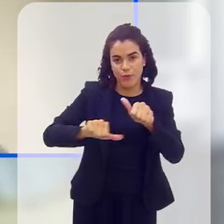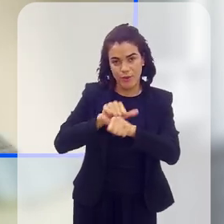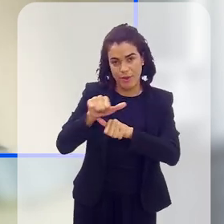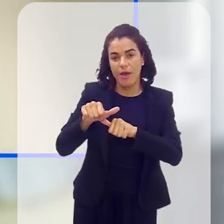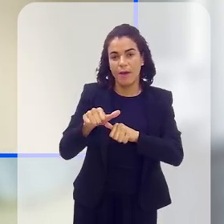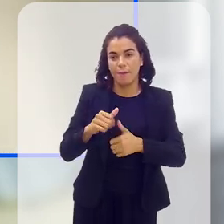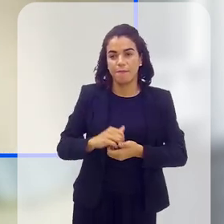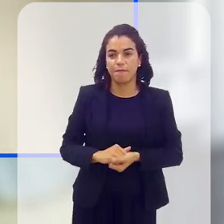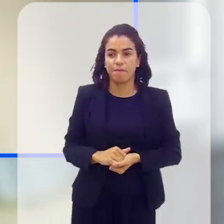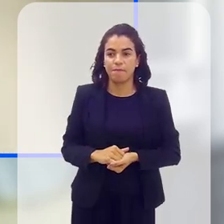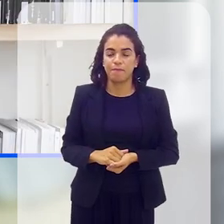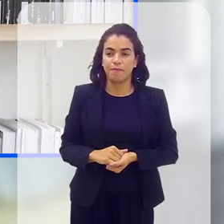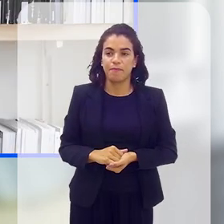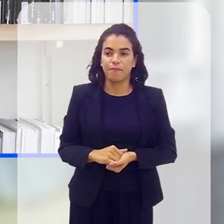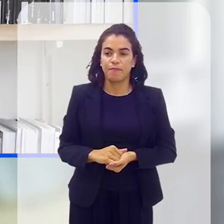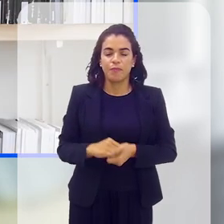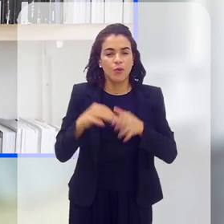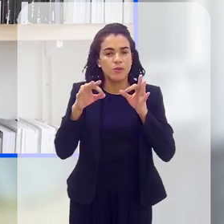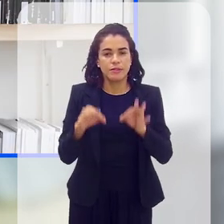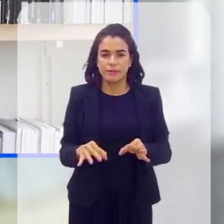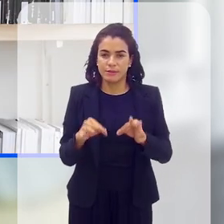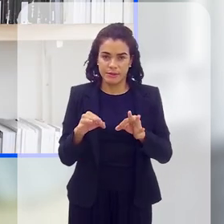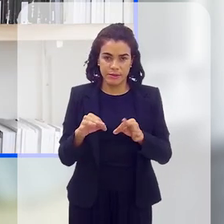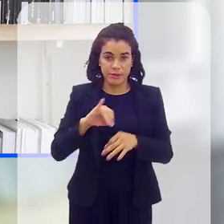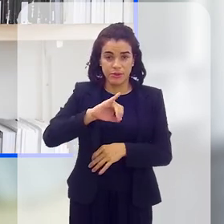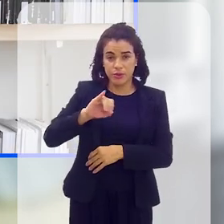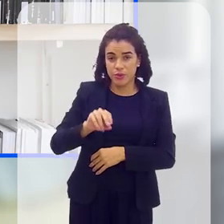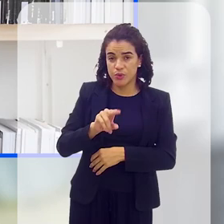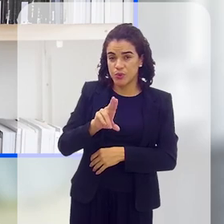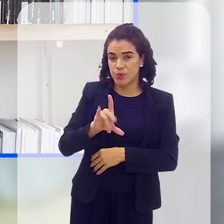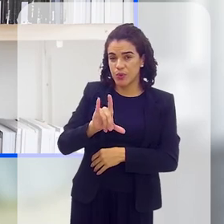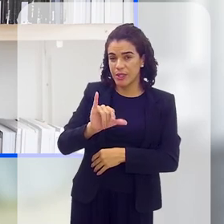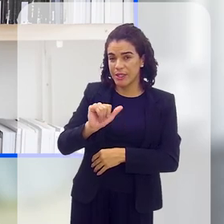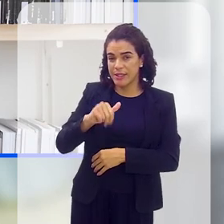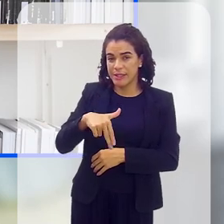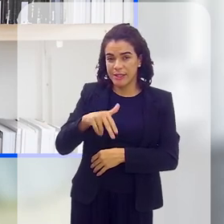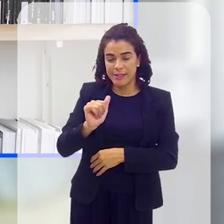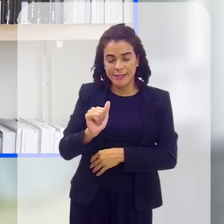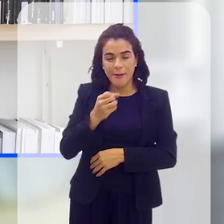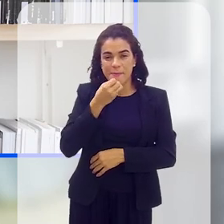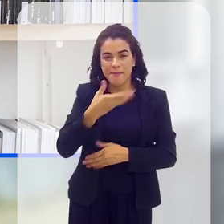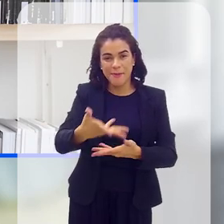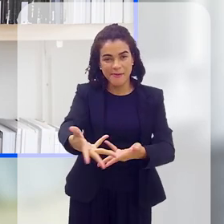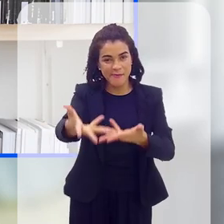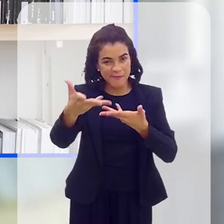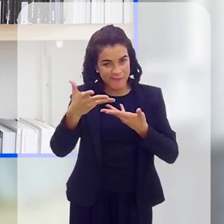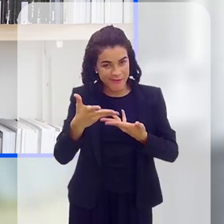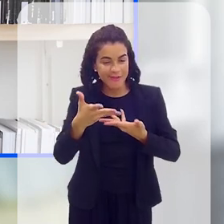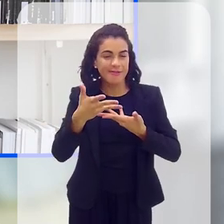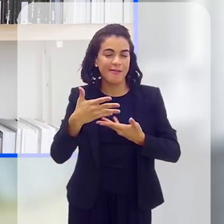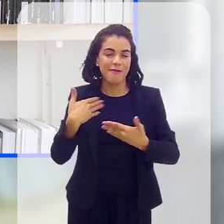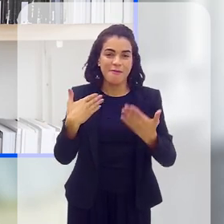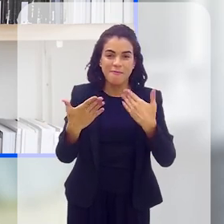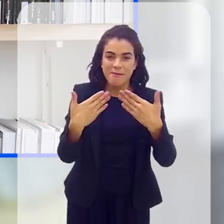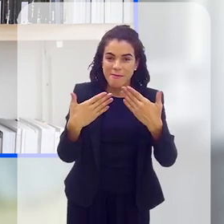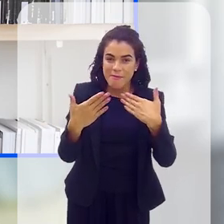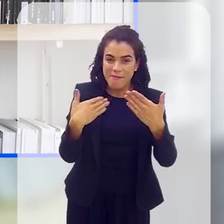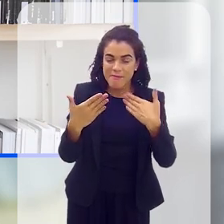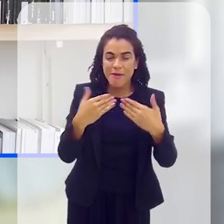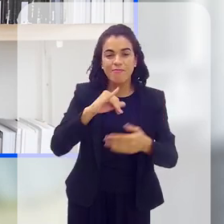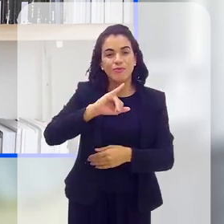quadro que a gente vive. Com certeza. Juliana, bem-vinda também ao nosso papo de hoje, nossa conversa.